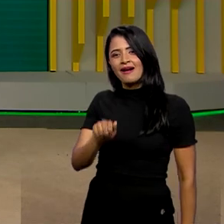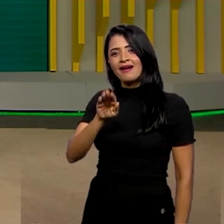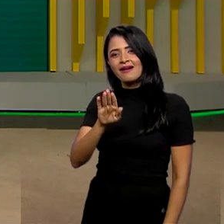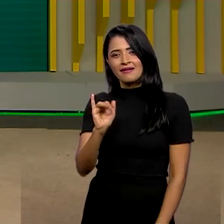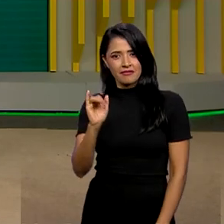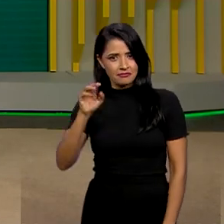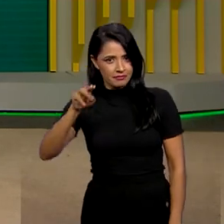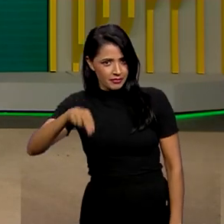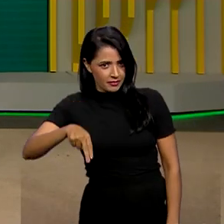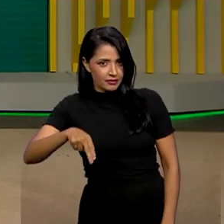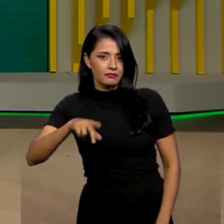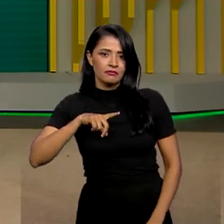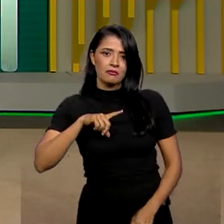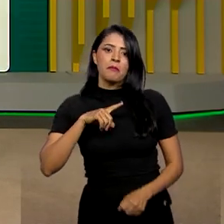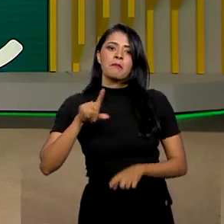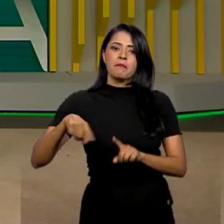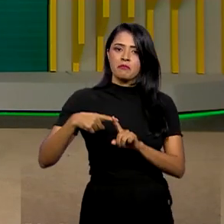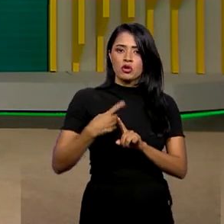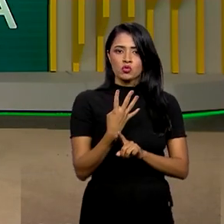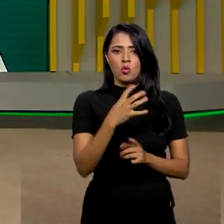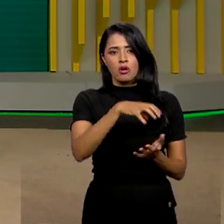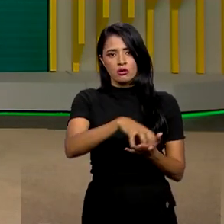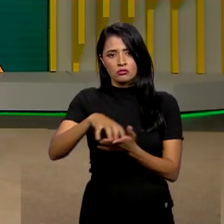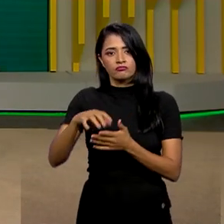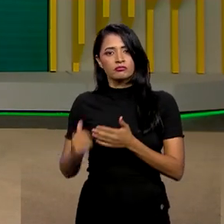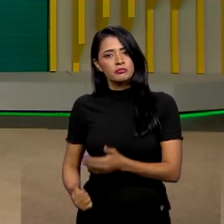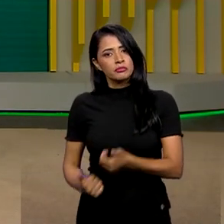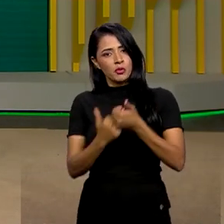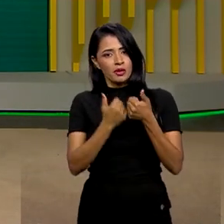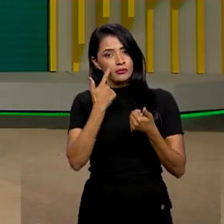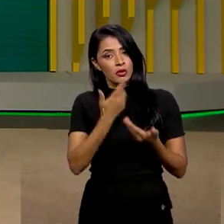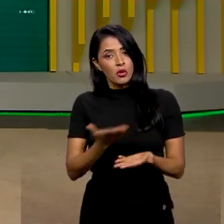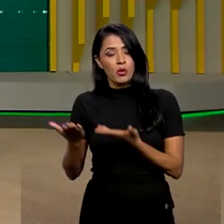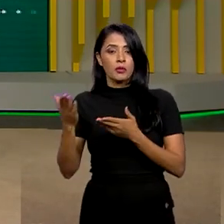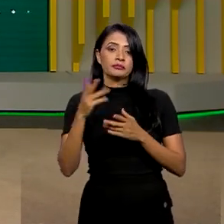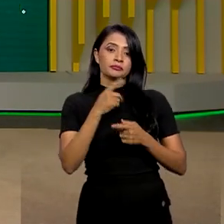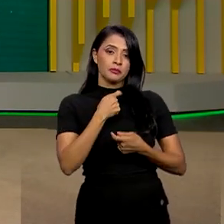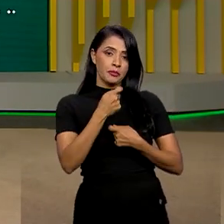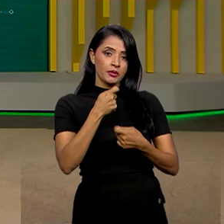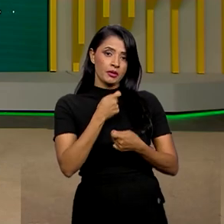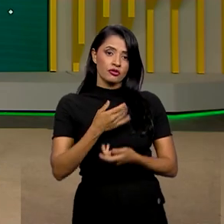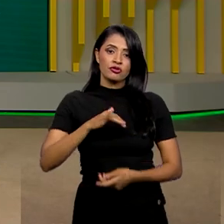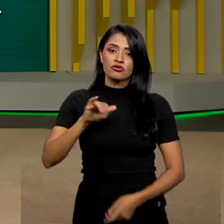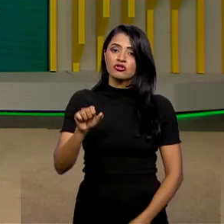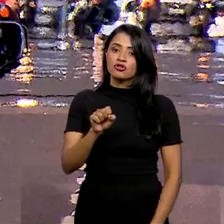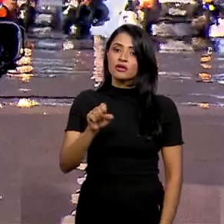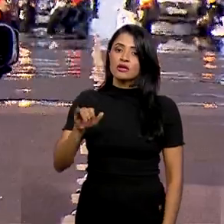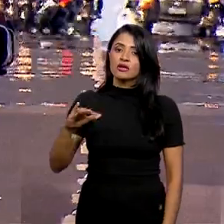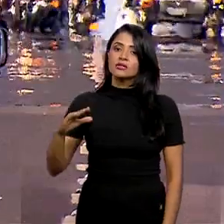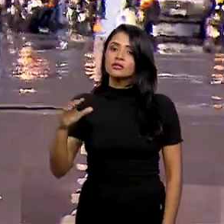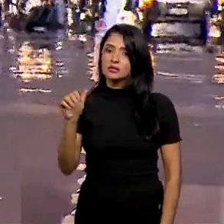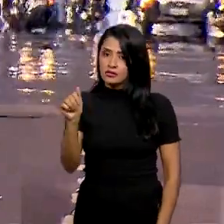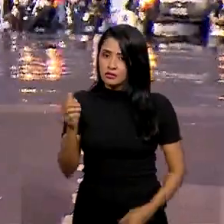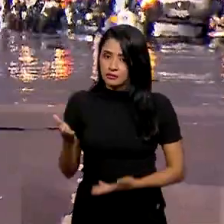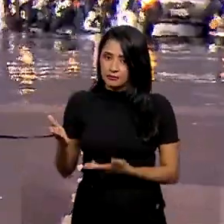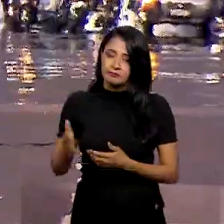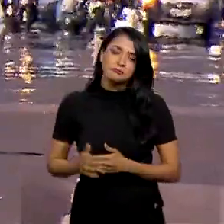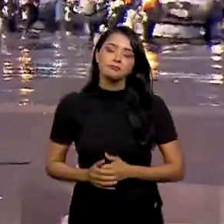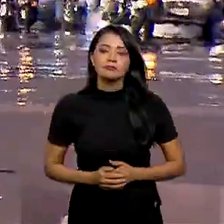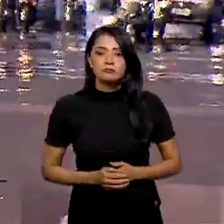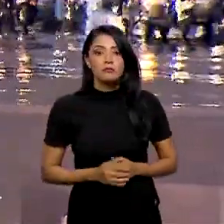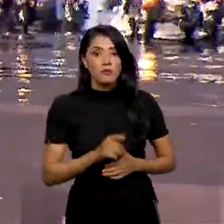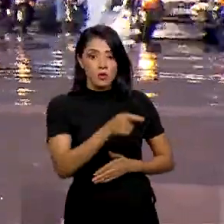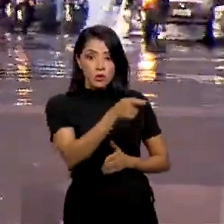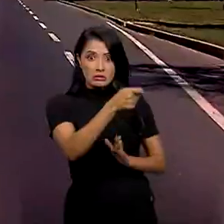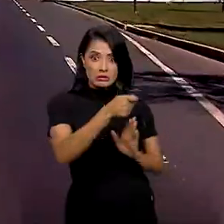Inteligência, a ABIN, e quatro órgãos auxiliares. Confira na reportagem de Jéssica Gonçalves. Com a